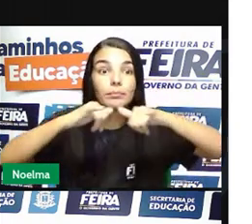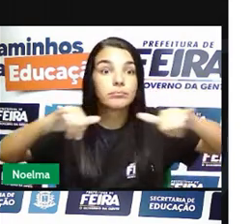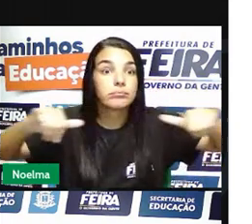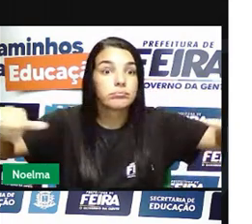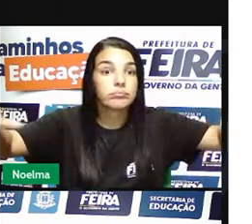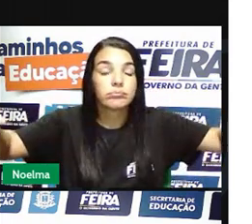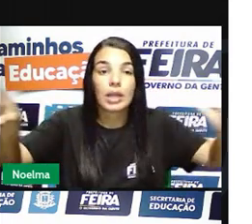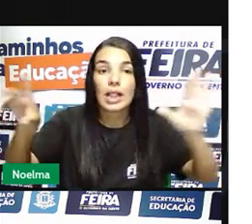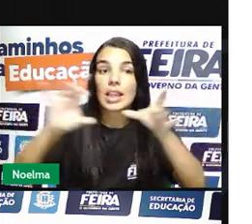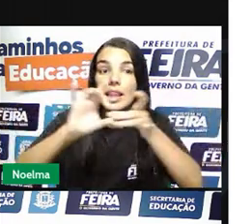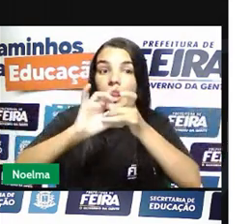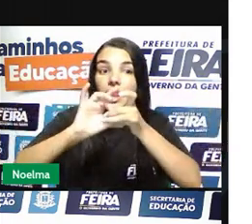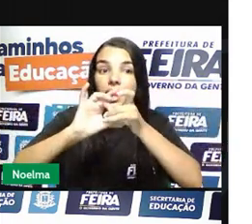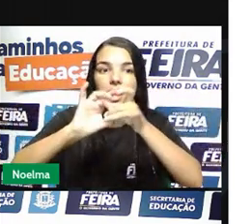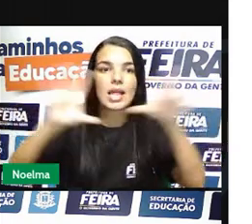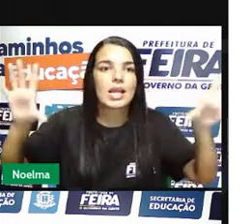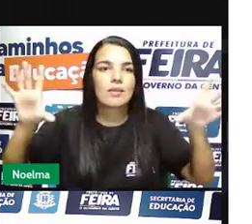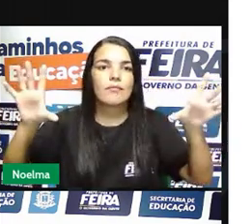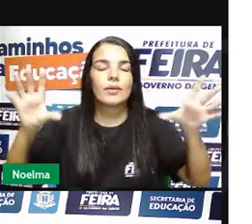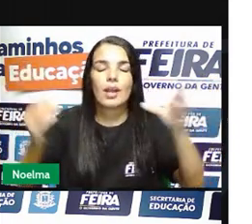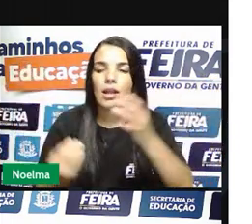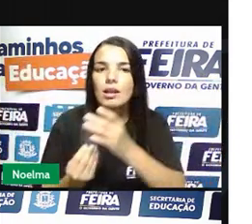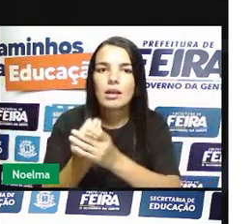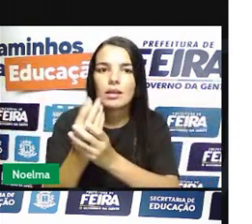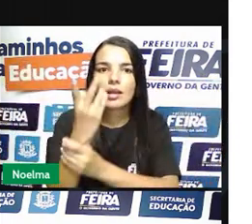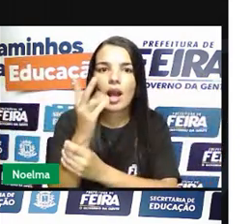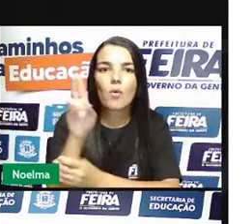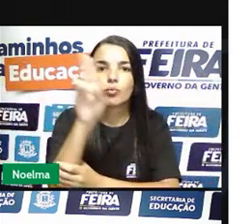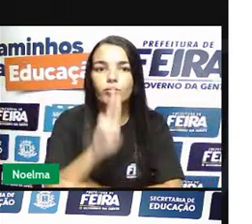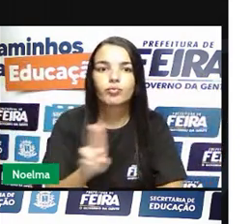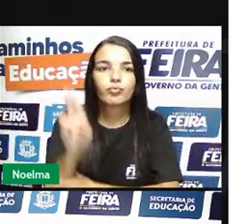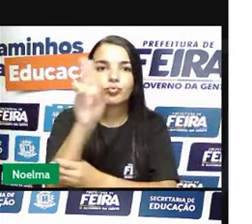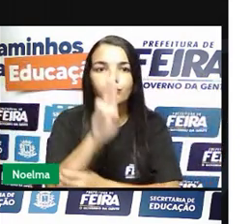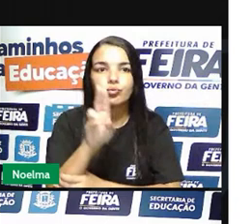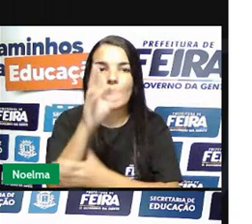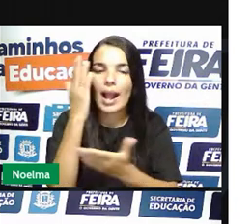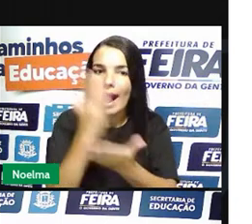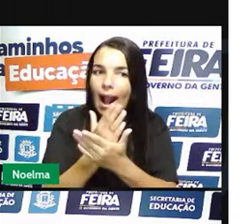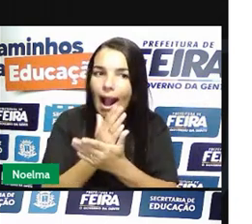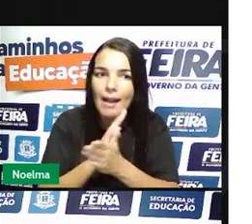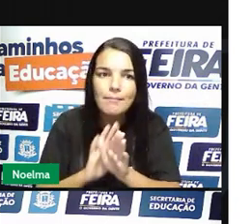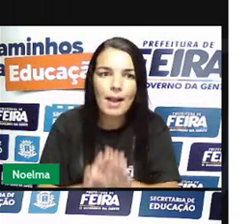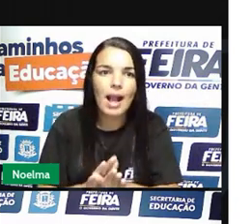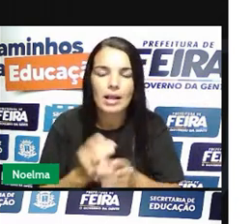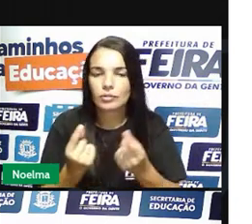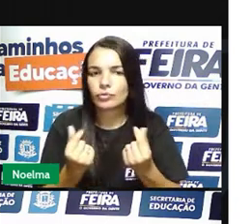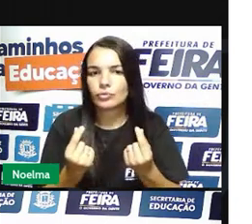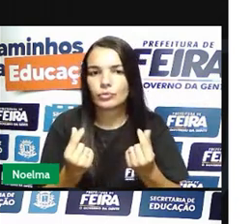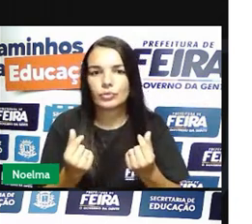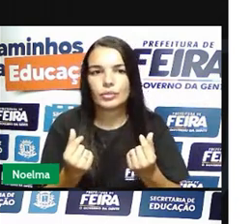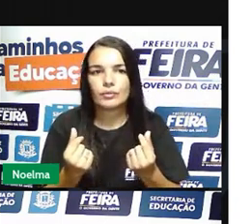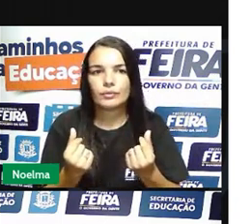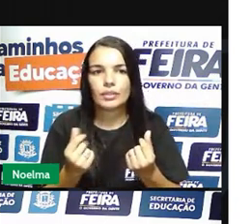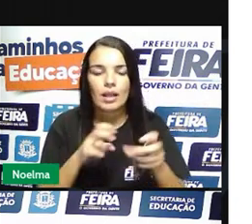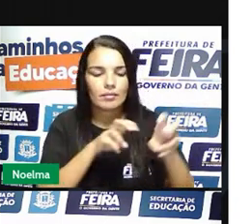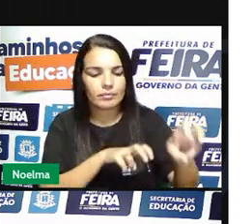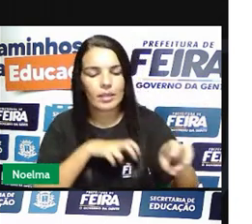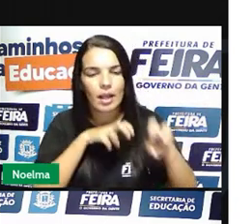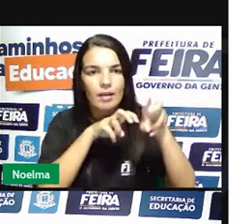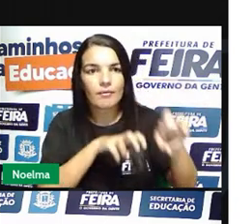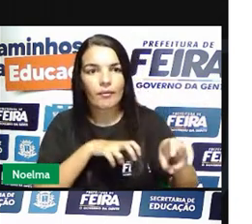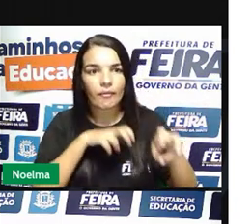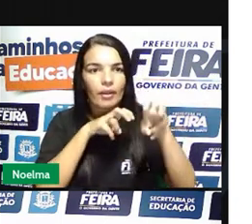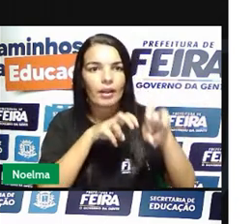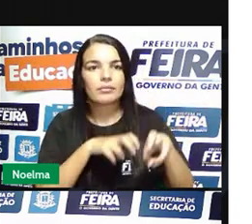república independente, criar uma universidade e abolir dívidas junto à Fazenda Real. É interessante a gente